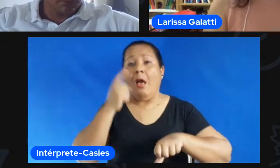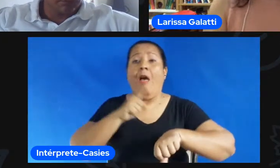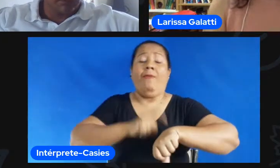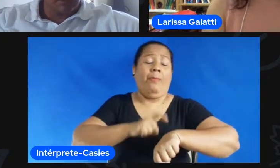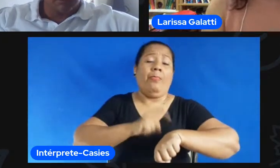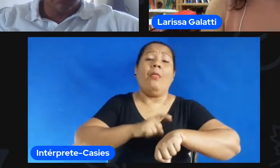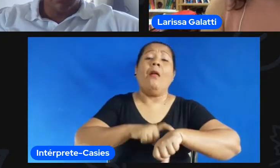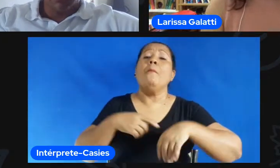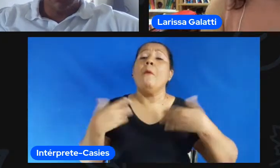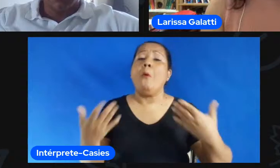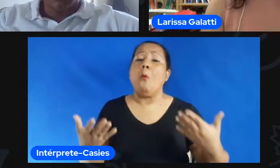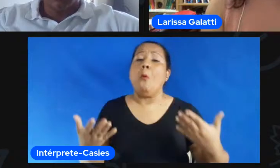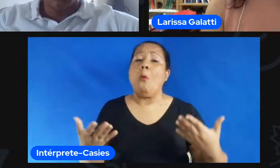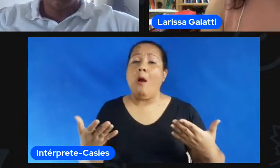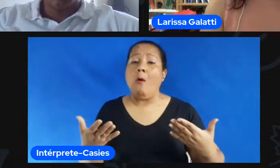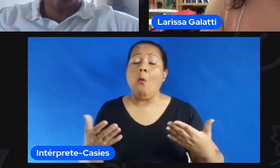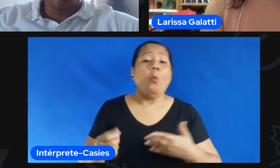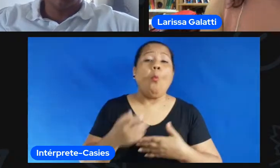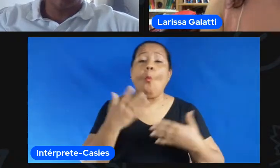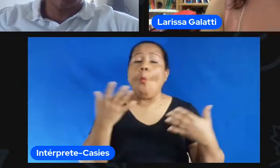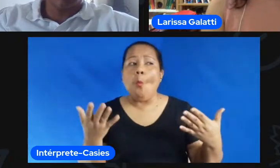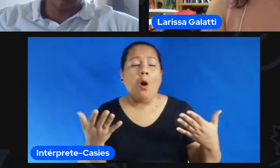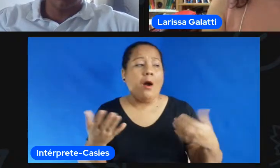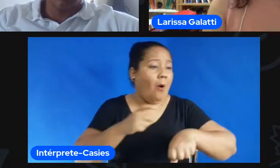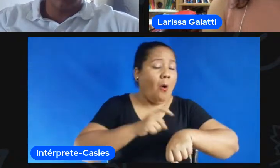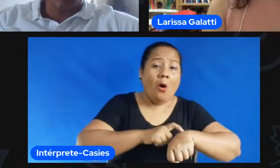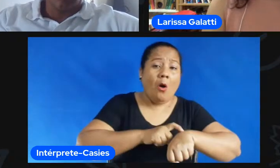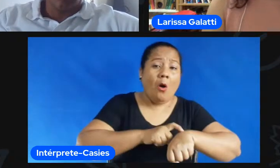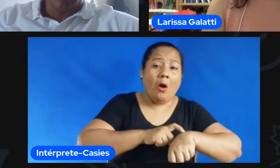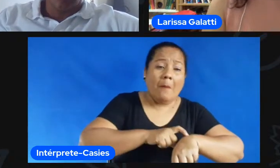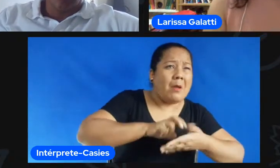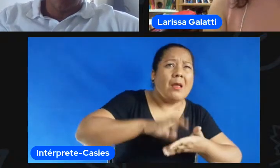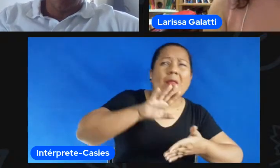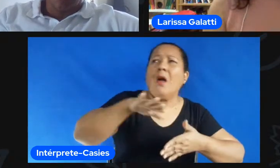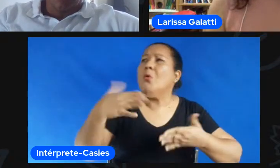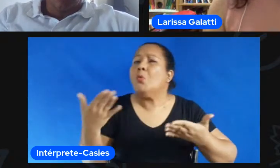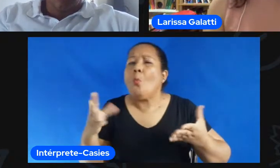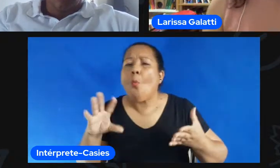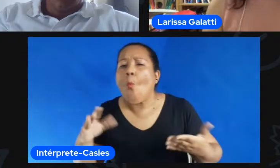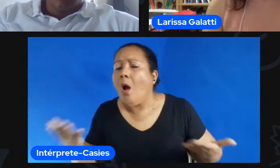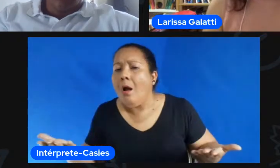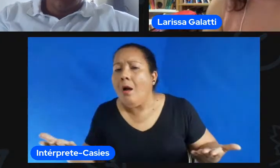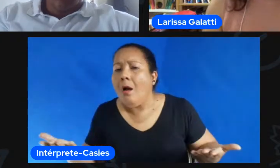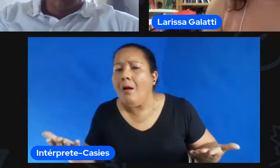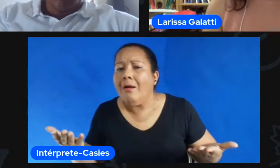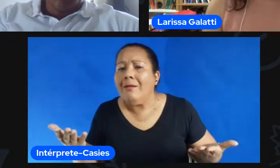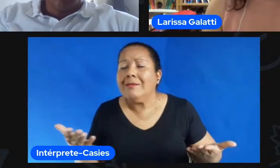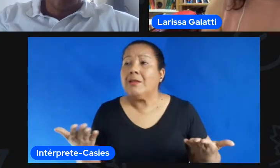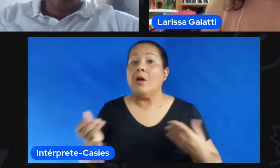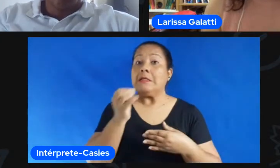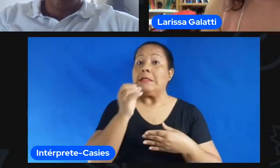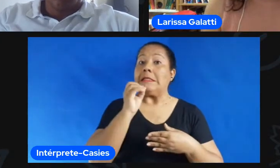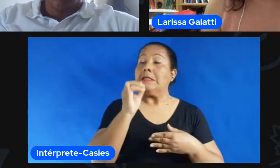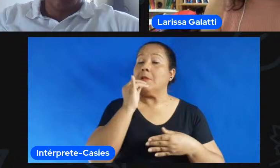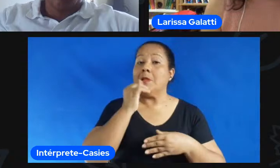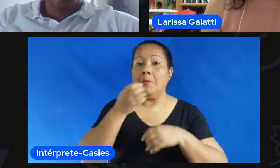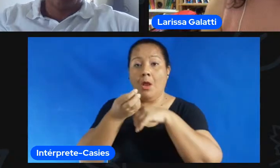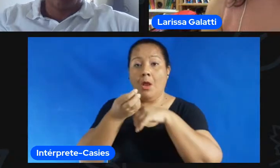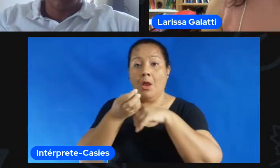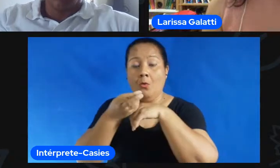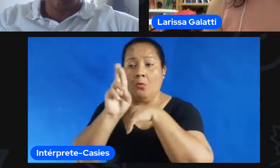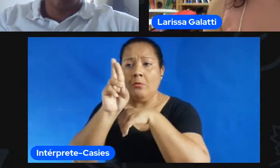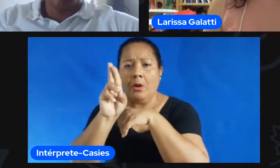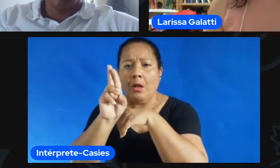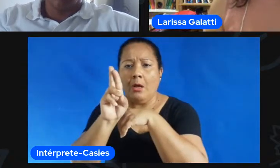se eu estou fazendo lá doutorado e estou participando de três pesquisas que horas que eu vou conseguir dar aulas né